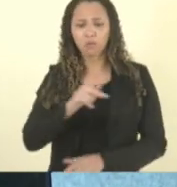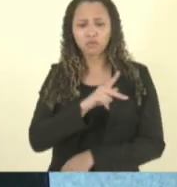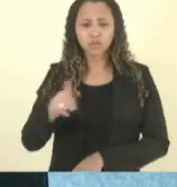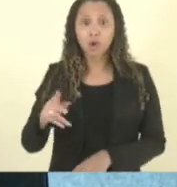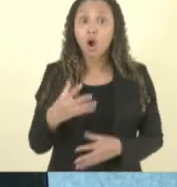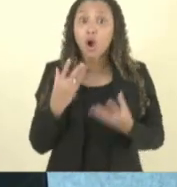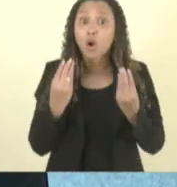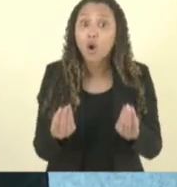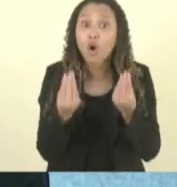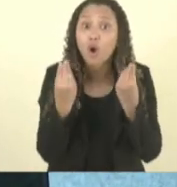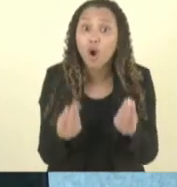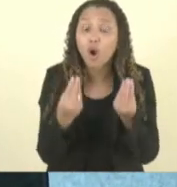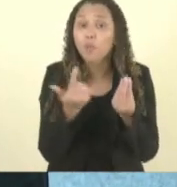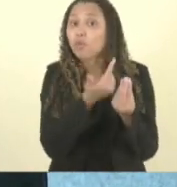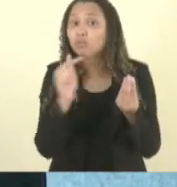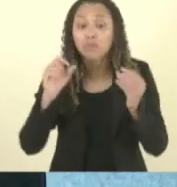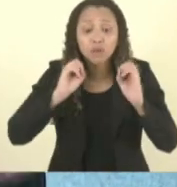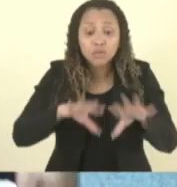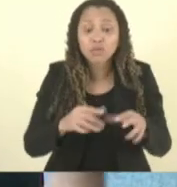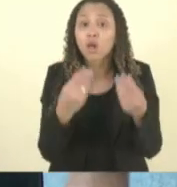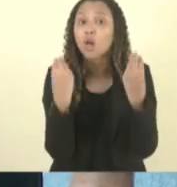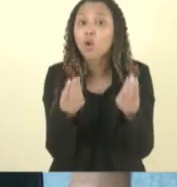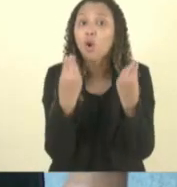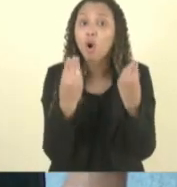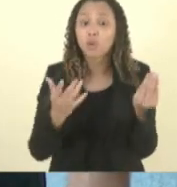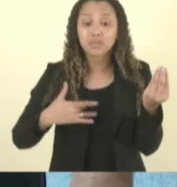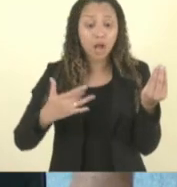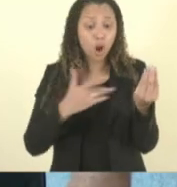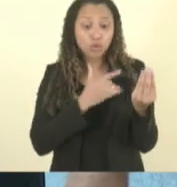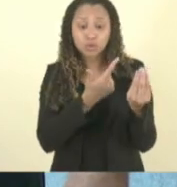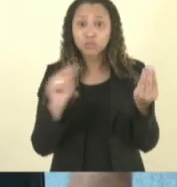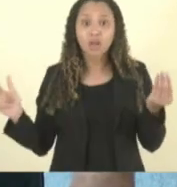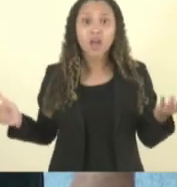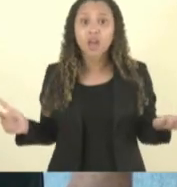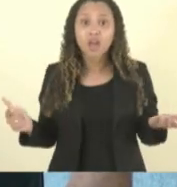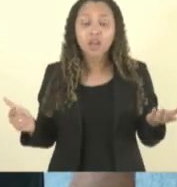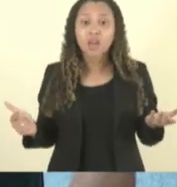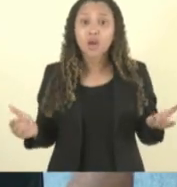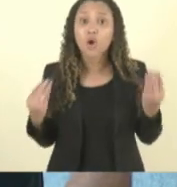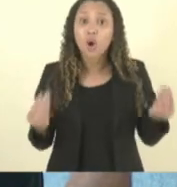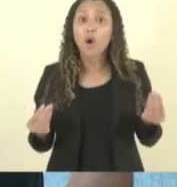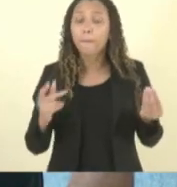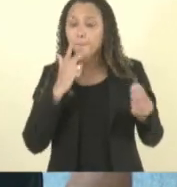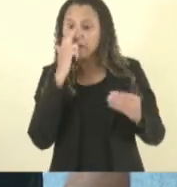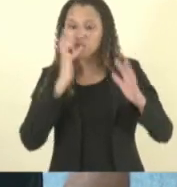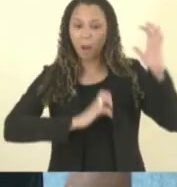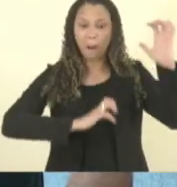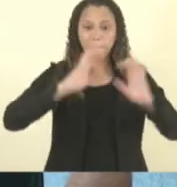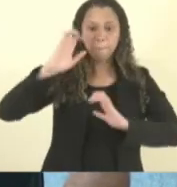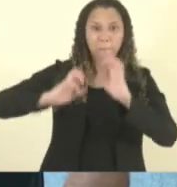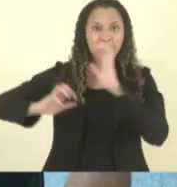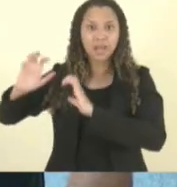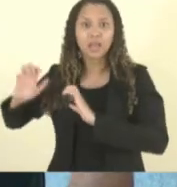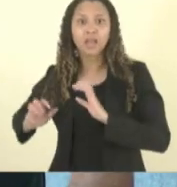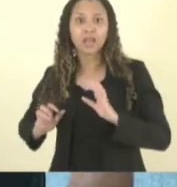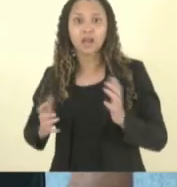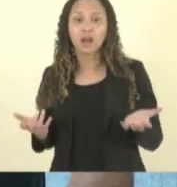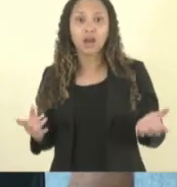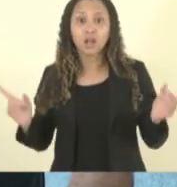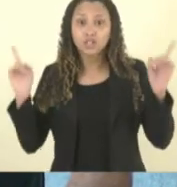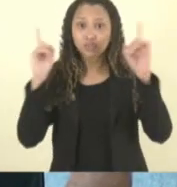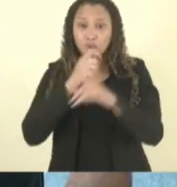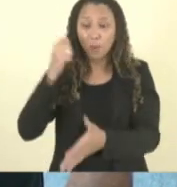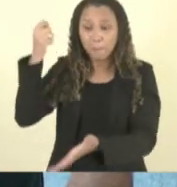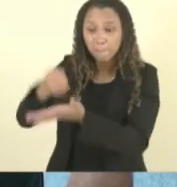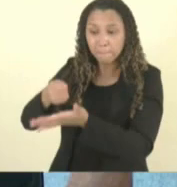saúde tem os planos de saúde estão cancelando tudo uma briga danada paga um dinheiro é luto pra pagar um dinheiro é um